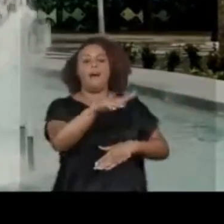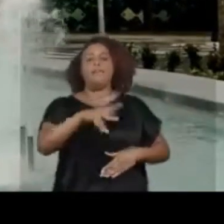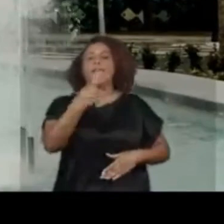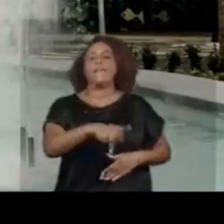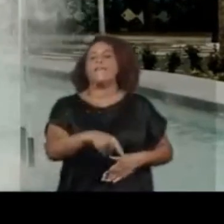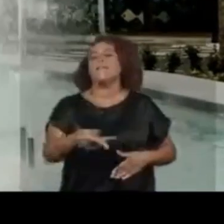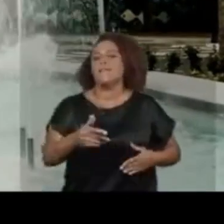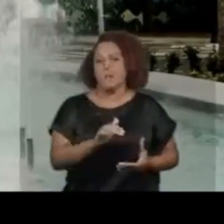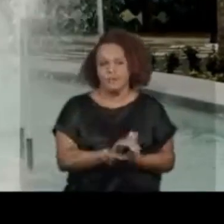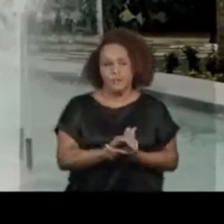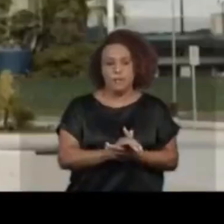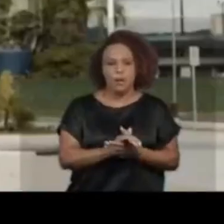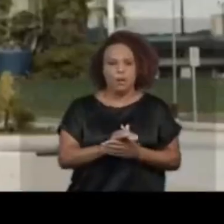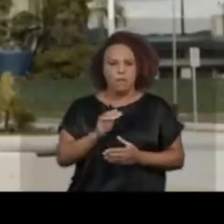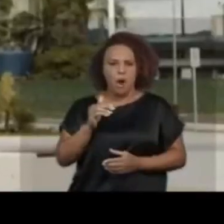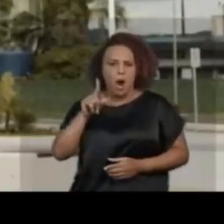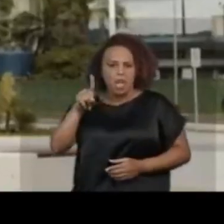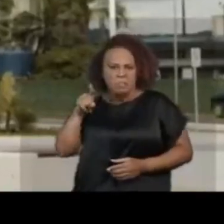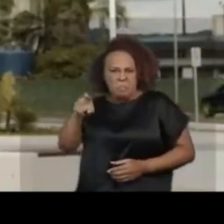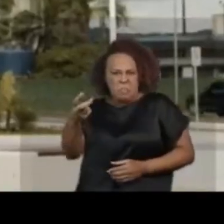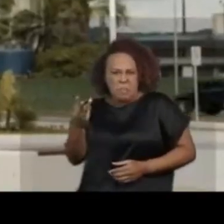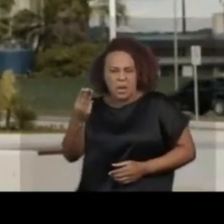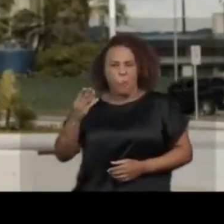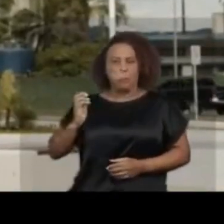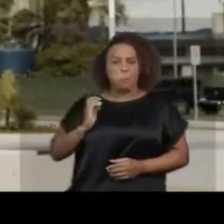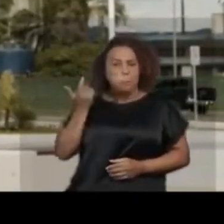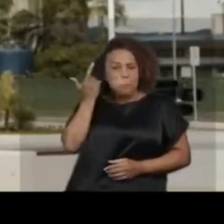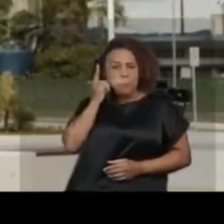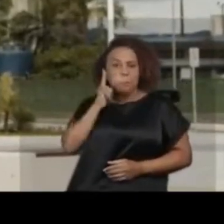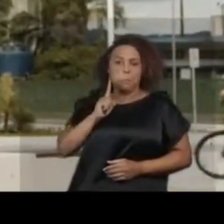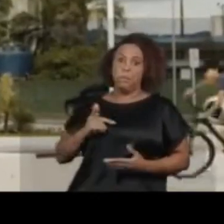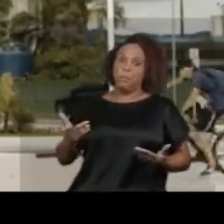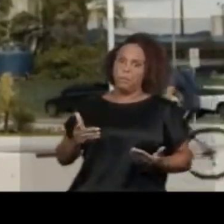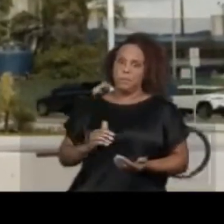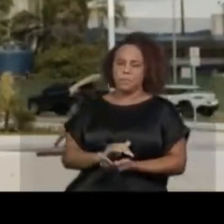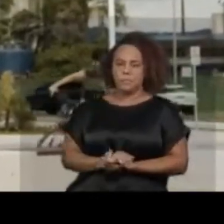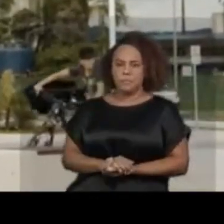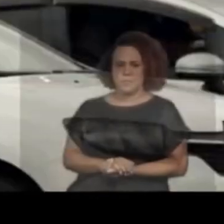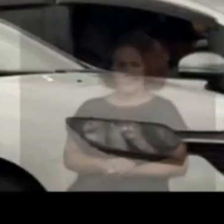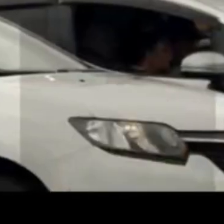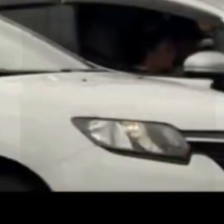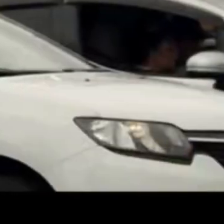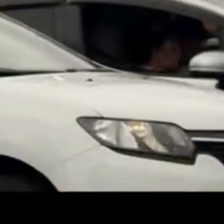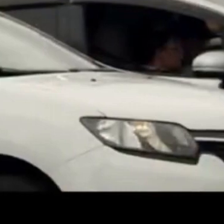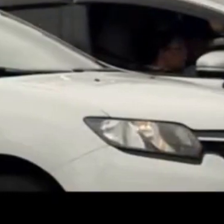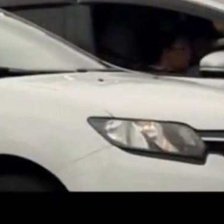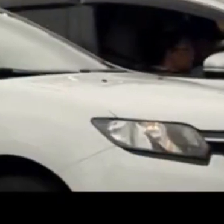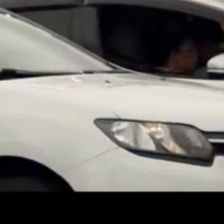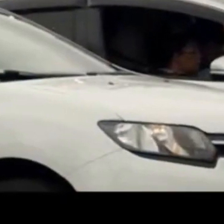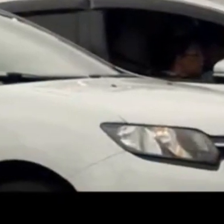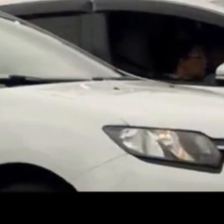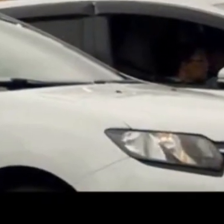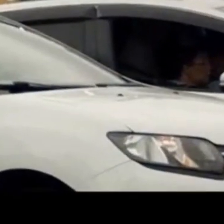único grupo empresarial da nossa cidade que vai lucrar 10 vezes mais com isso.